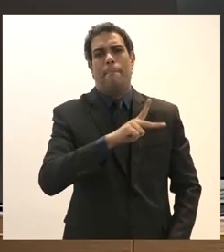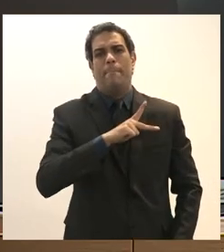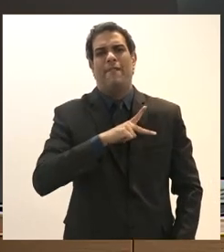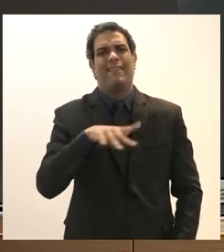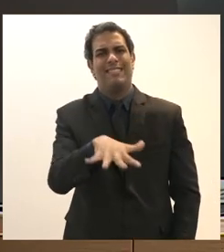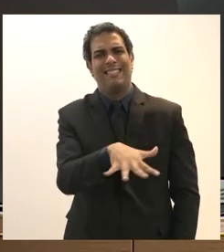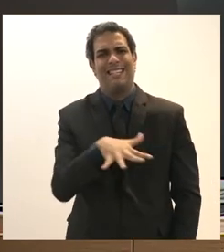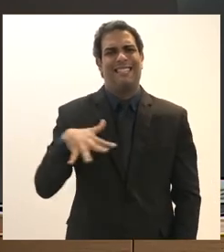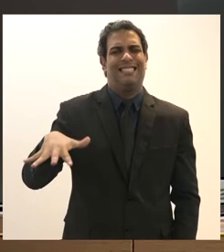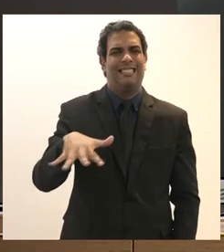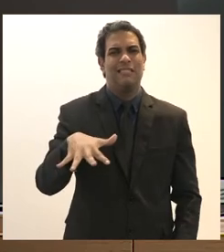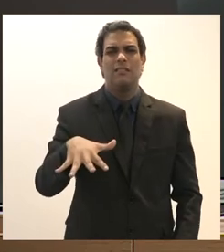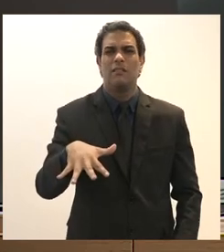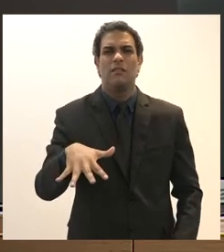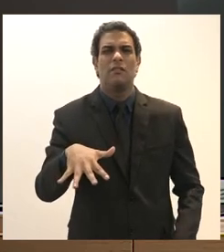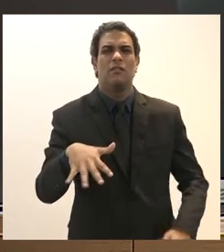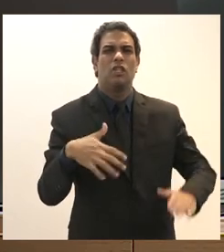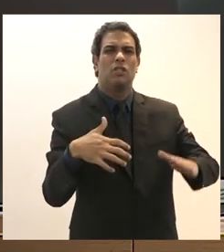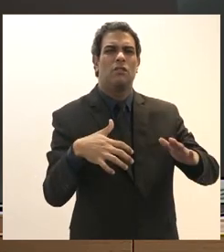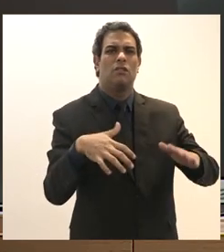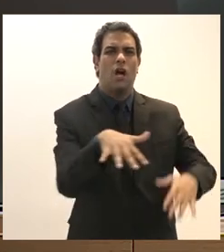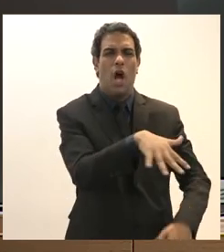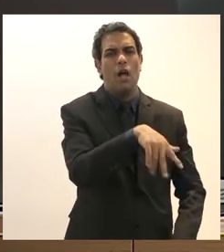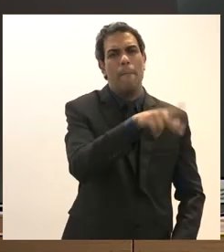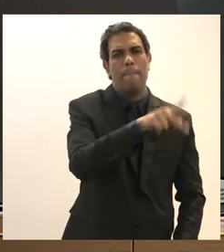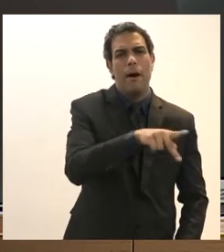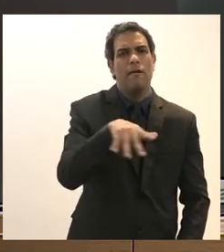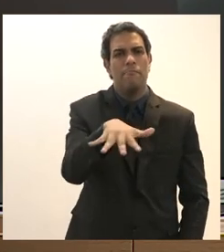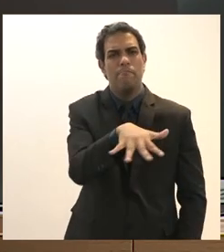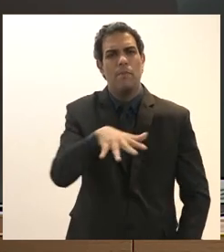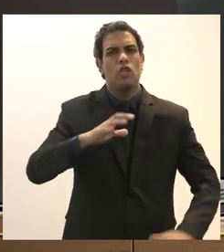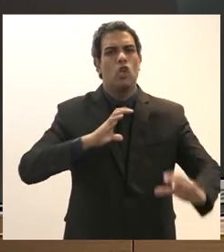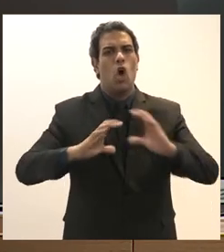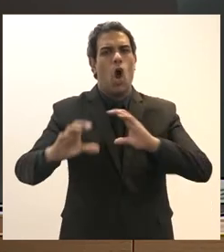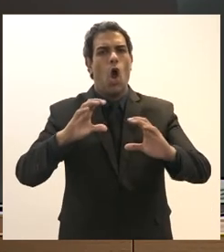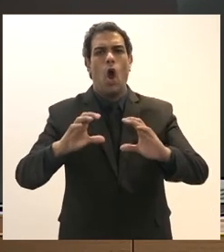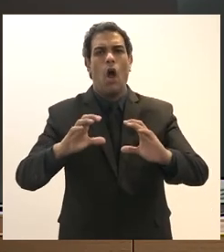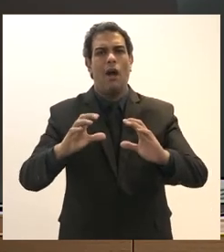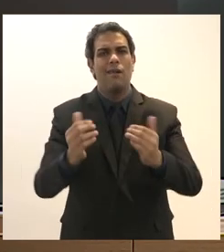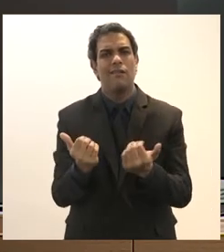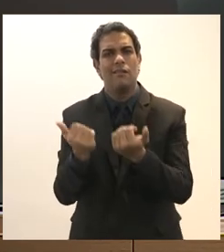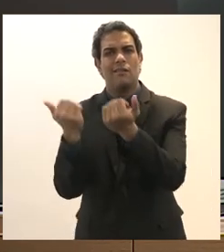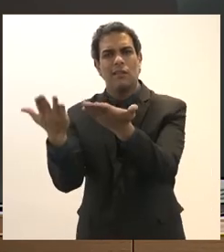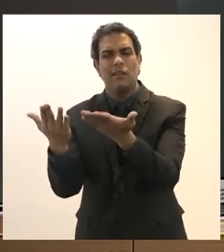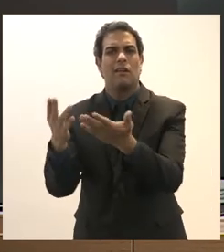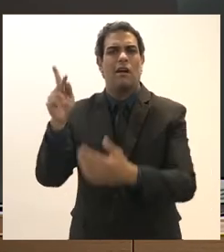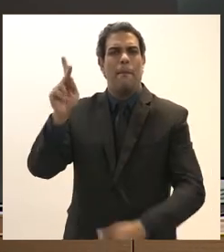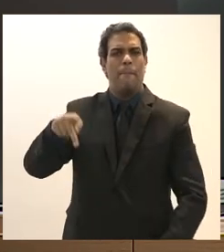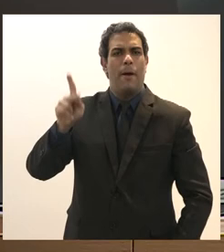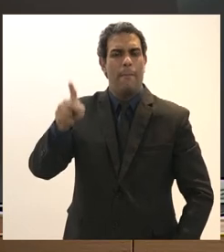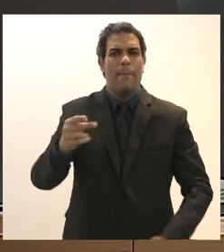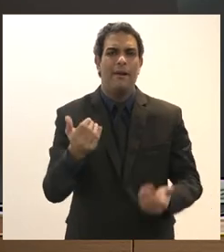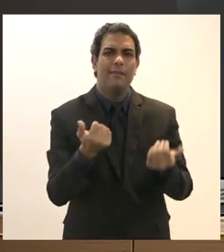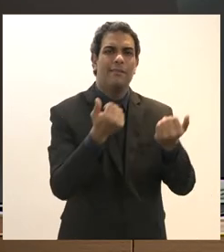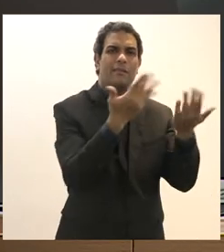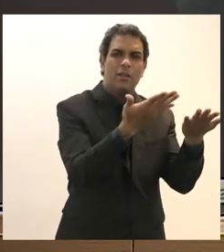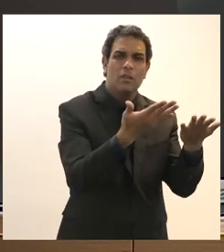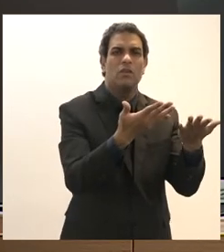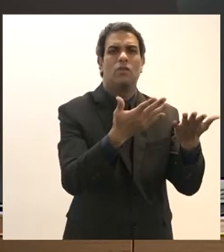monopólio estatal do petróleo monopólio das comunicações e começou a entregar a Petrobras entregou as